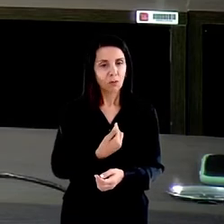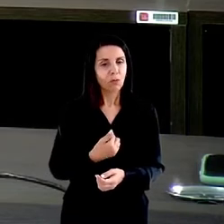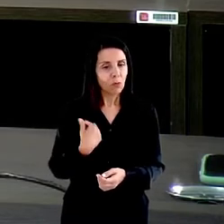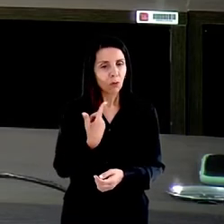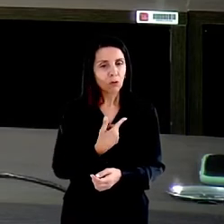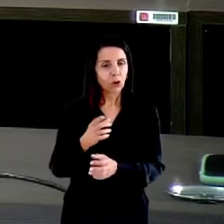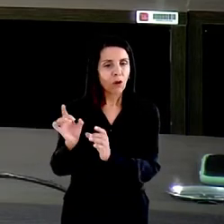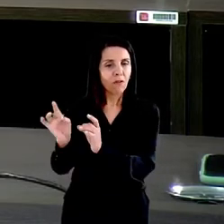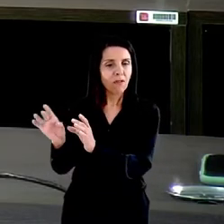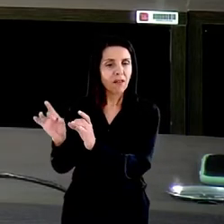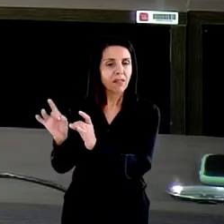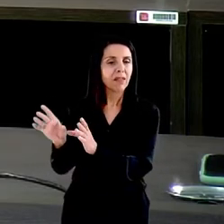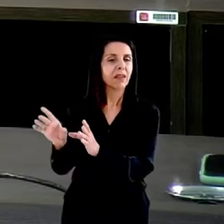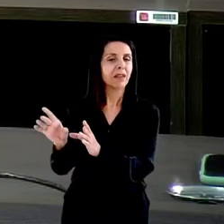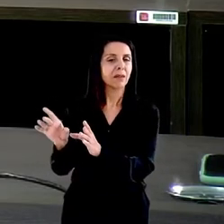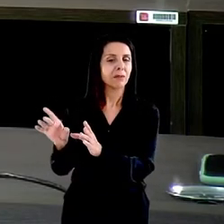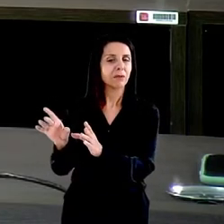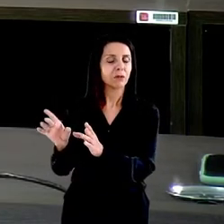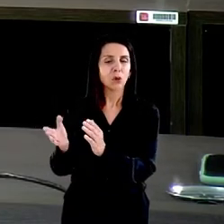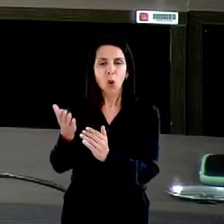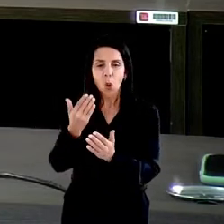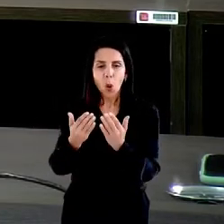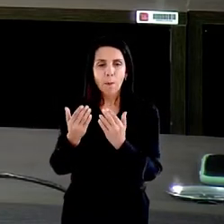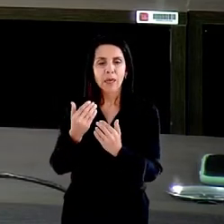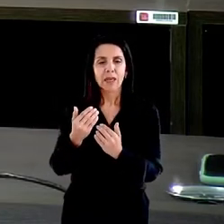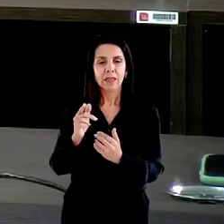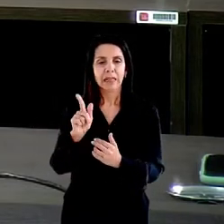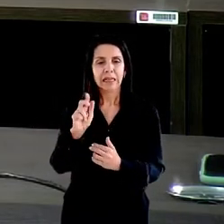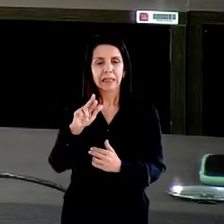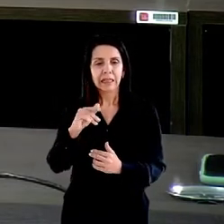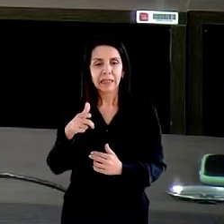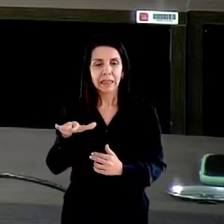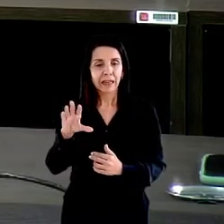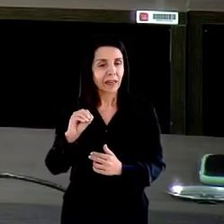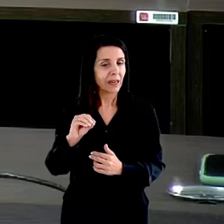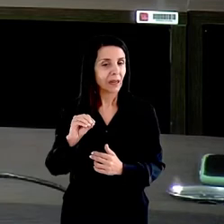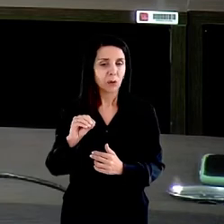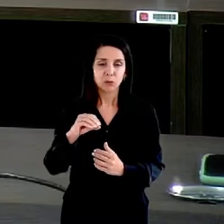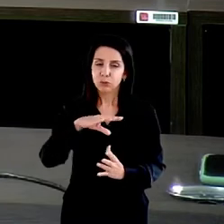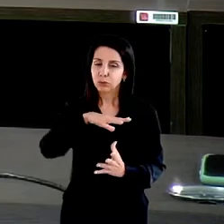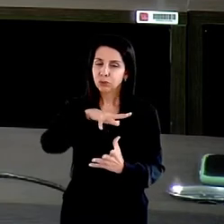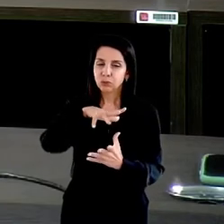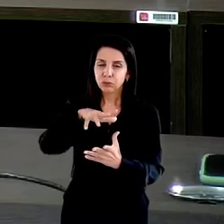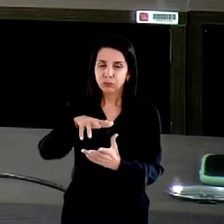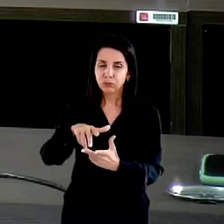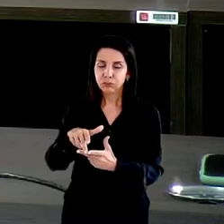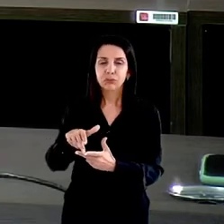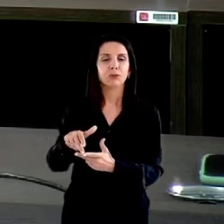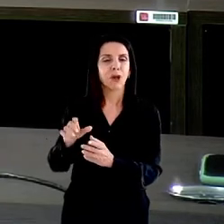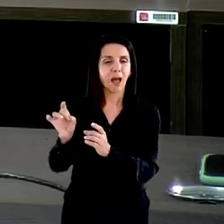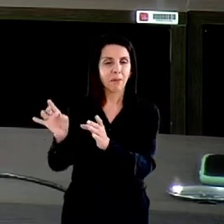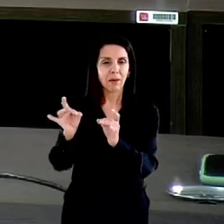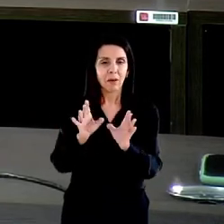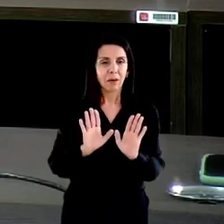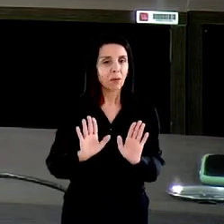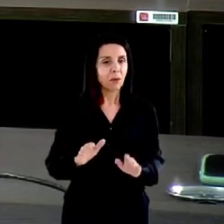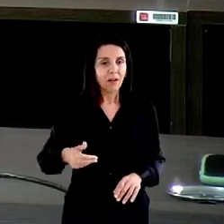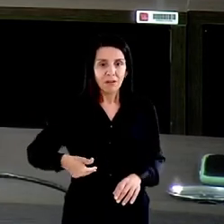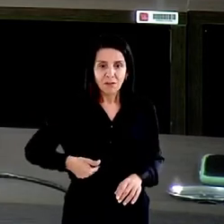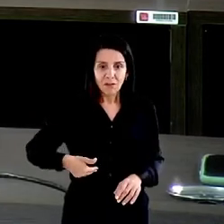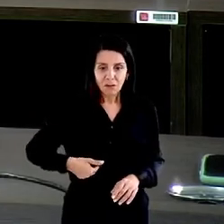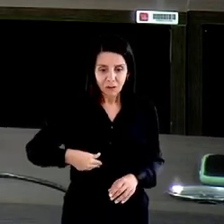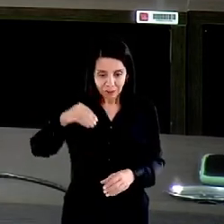grãos, alimentos para o mundo inteiro, mas essa fome existe aqui no Brasil.